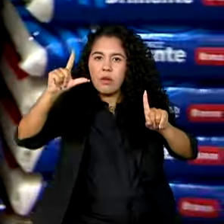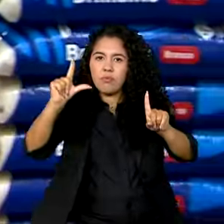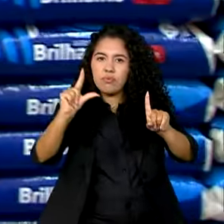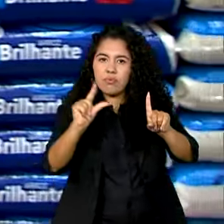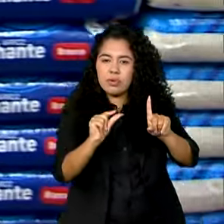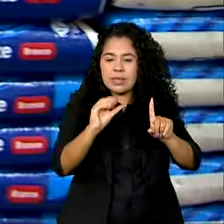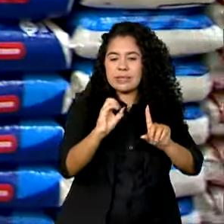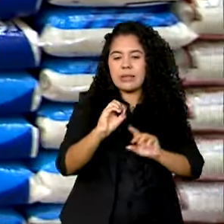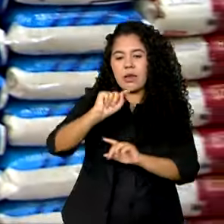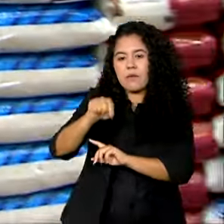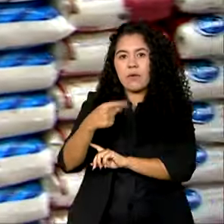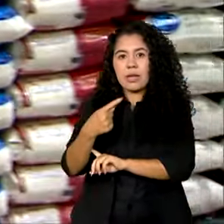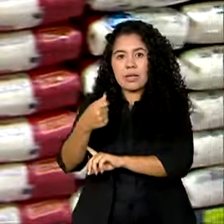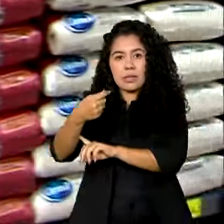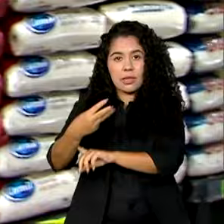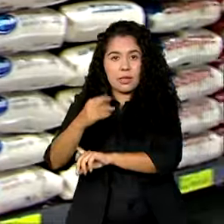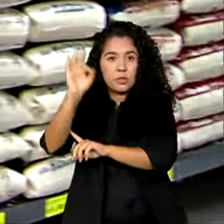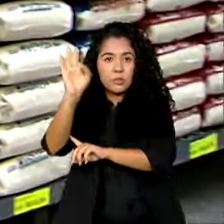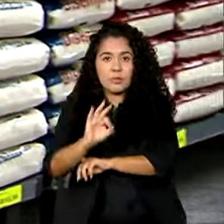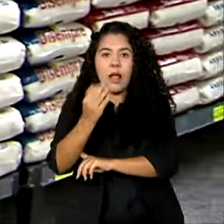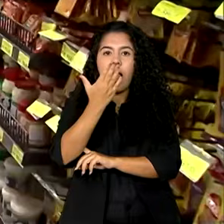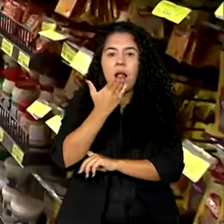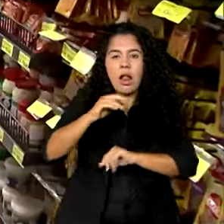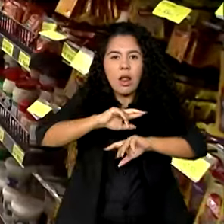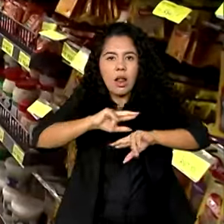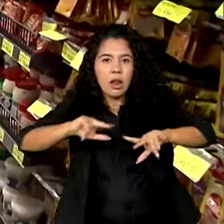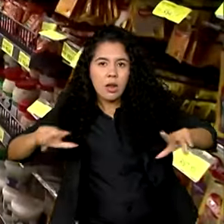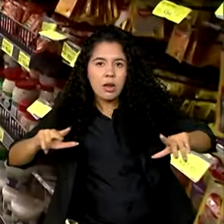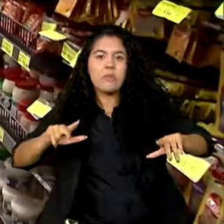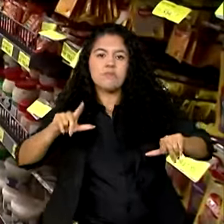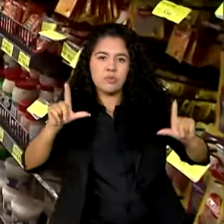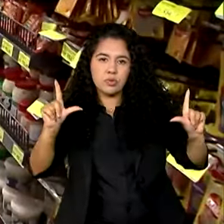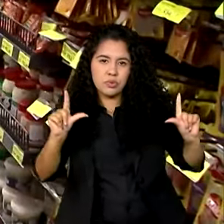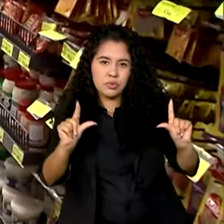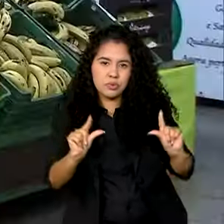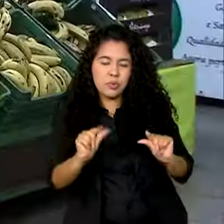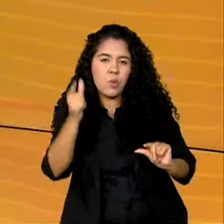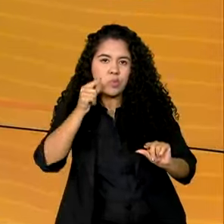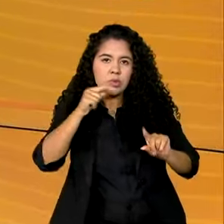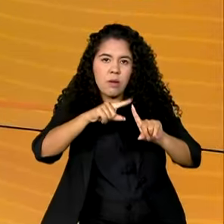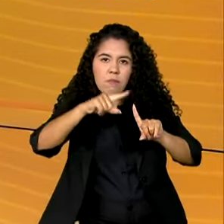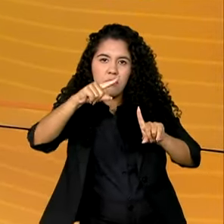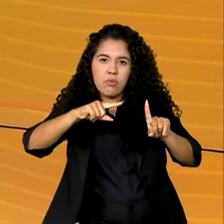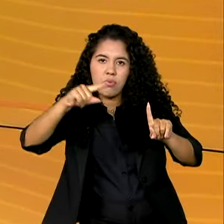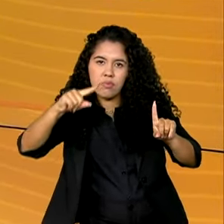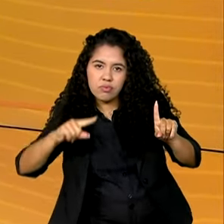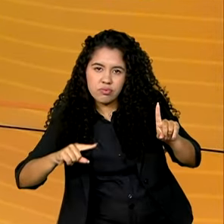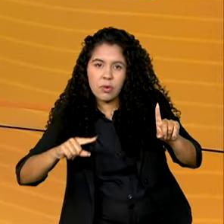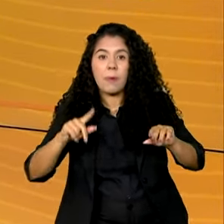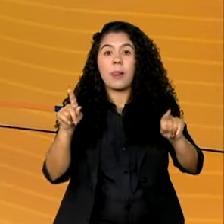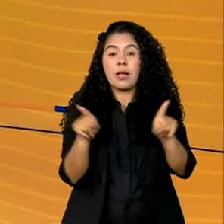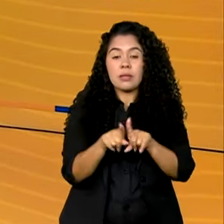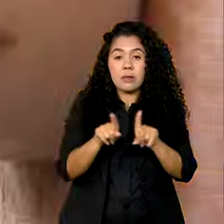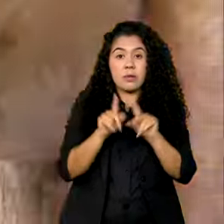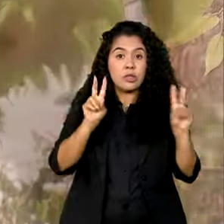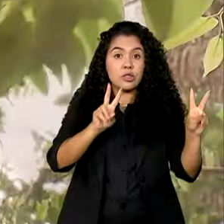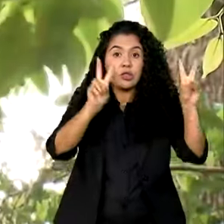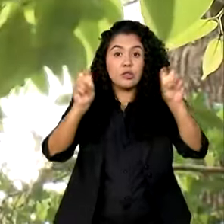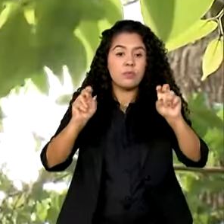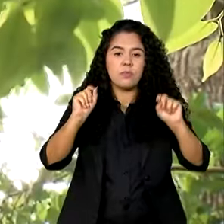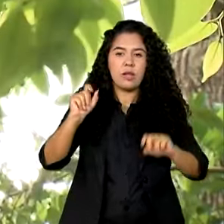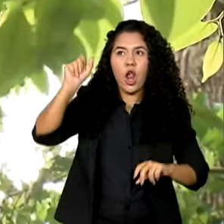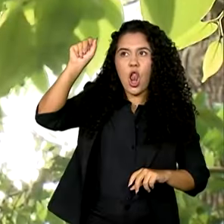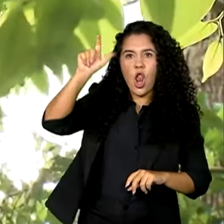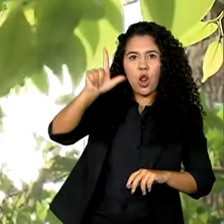,13%. Preço dos alimentos e bebidas ajudou na redução do índice. E veja também Luz para